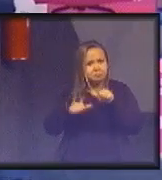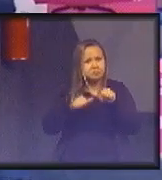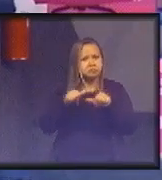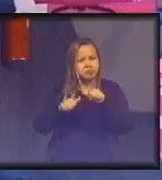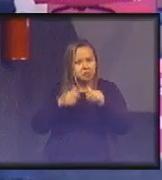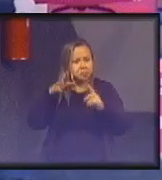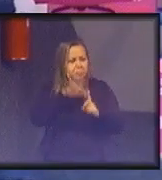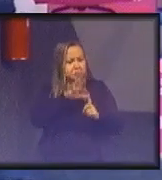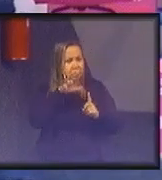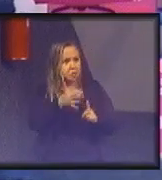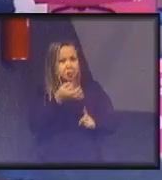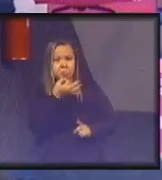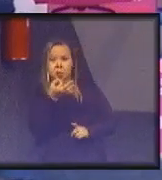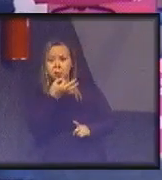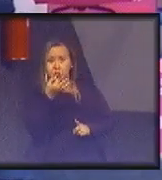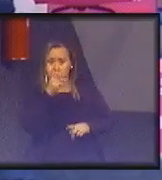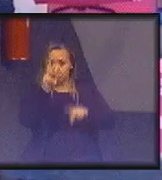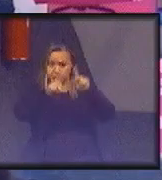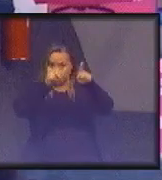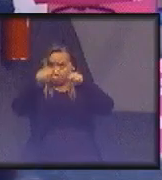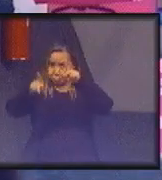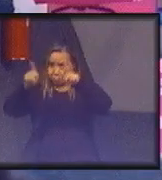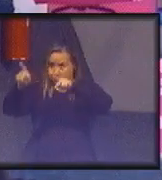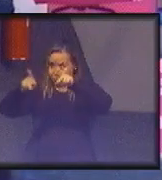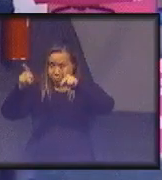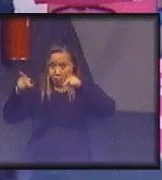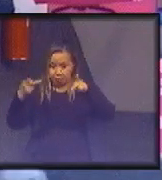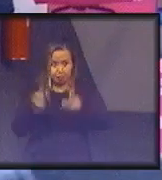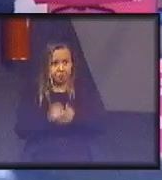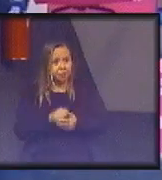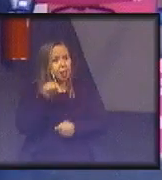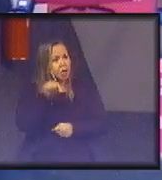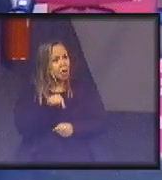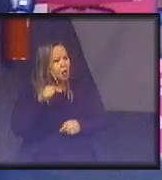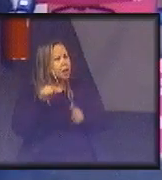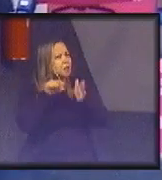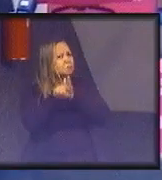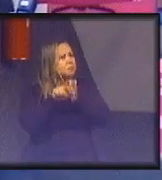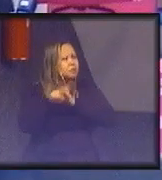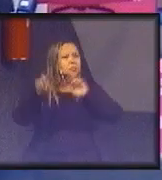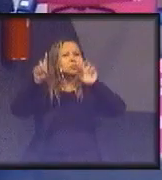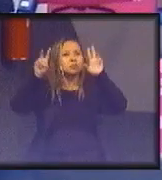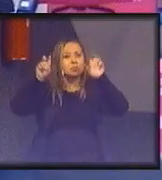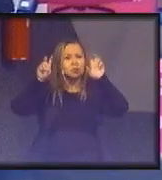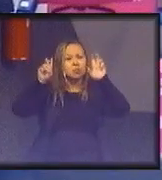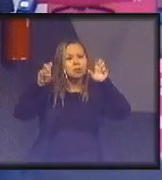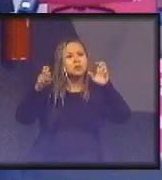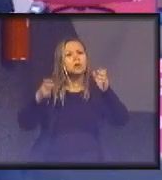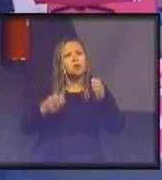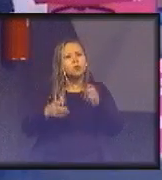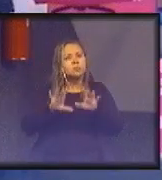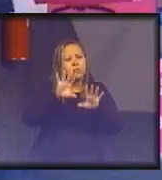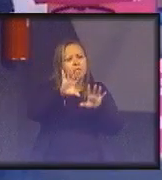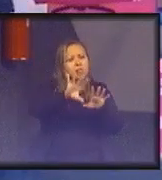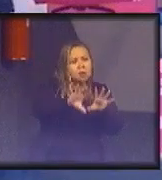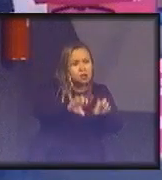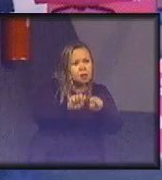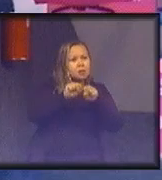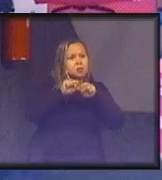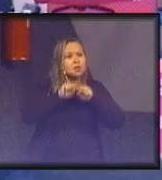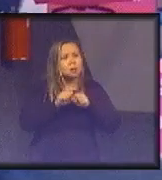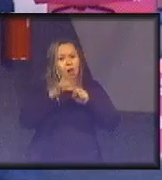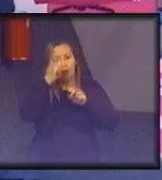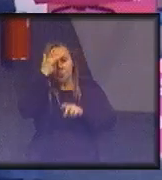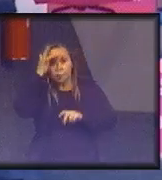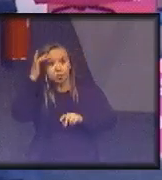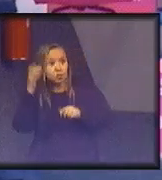impacto na opinião pública. Quer dizer, e é essa questão que passa a resgatar muitas das questões que estão